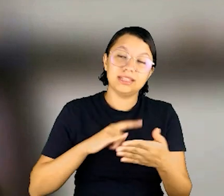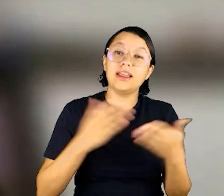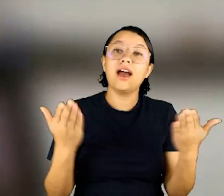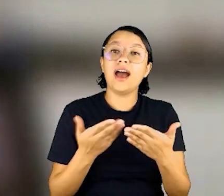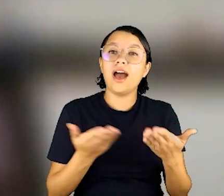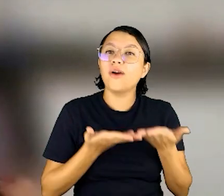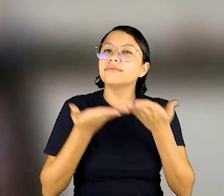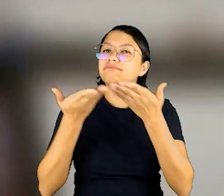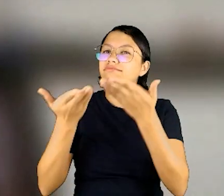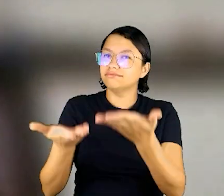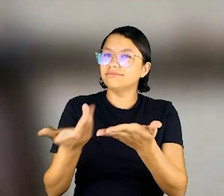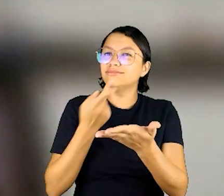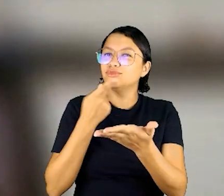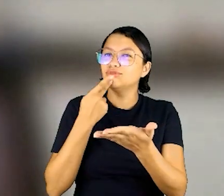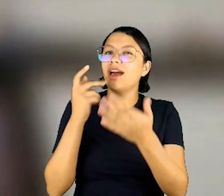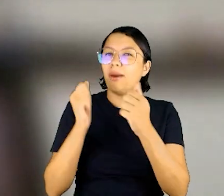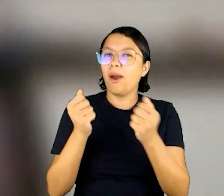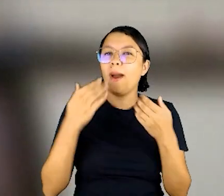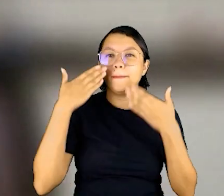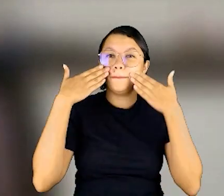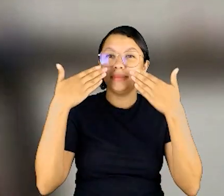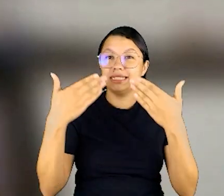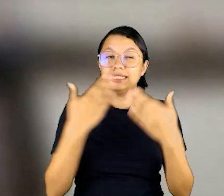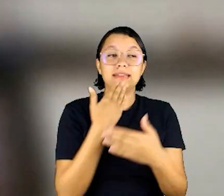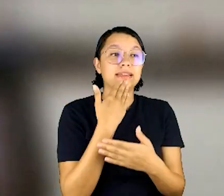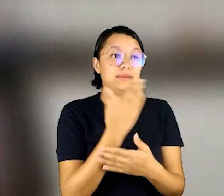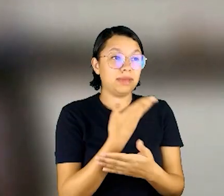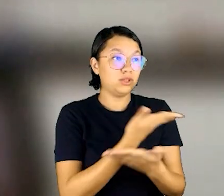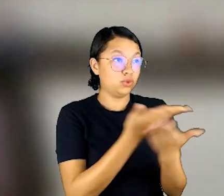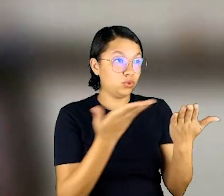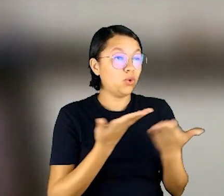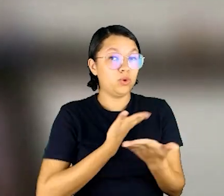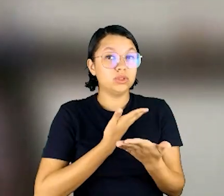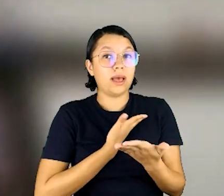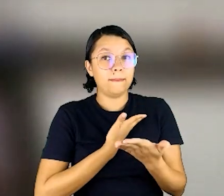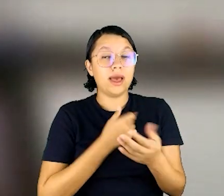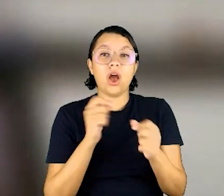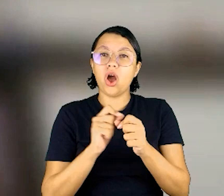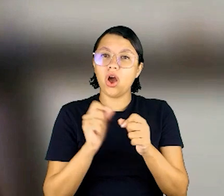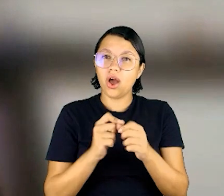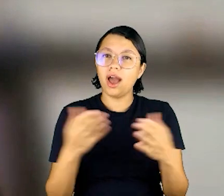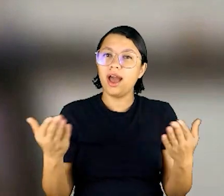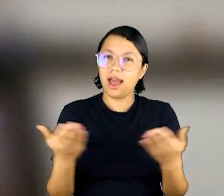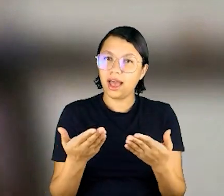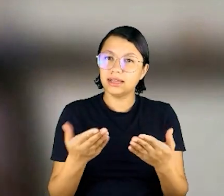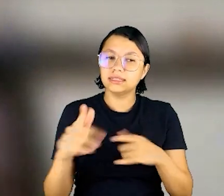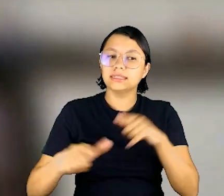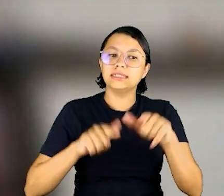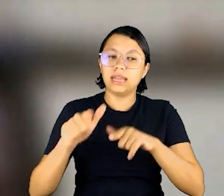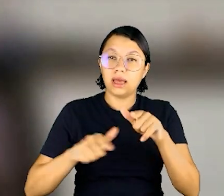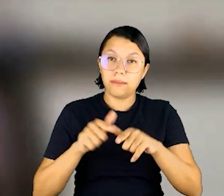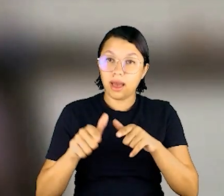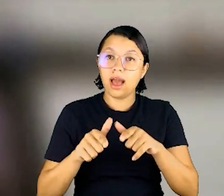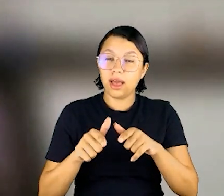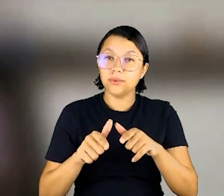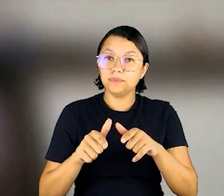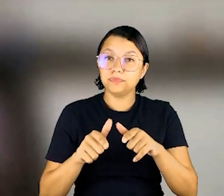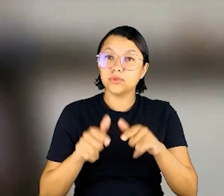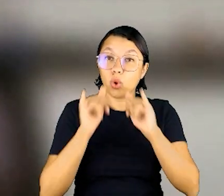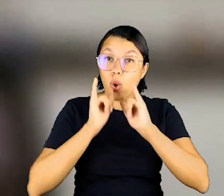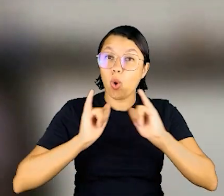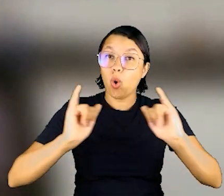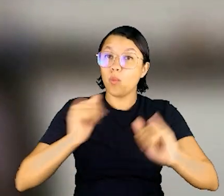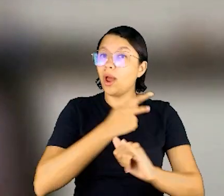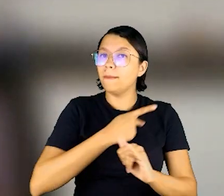ter feito a cartilha. Passo a palavra para você, para você apresentar. E peço aos colegas que fizerem esse trabalho, chegarem a fazer,